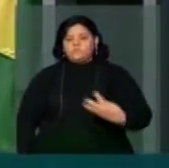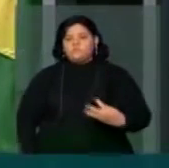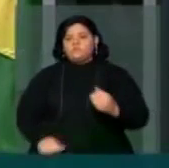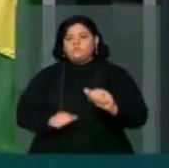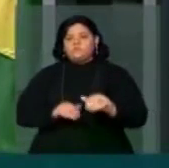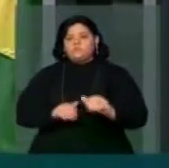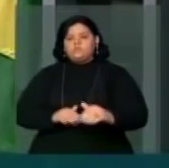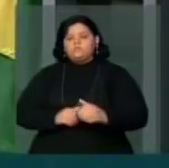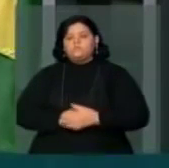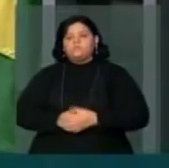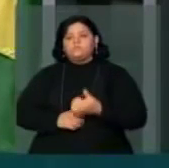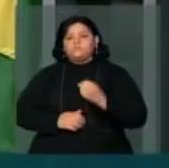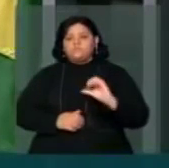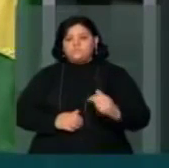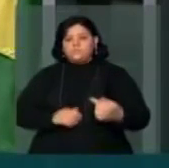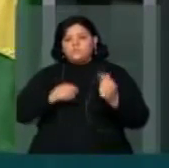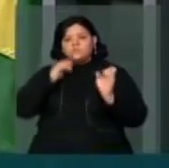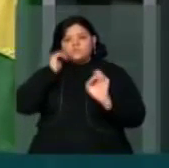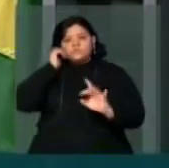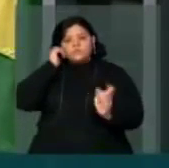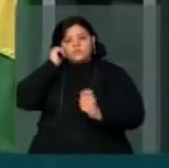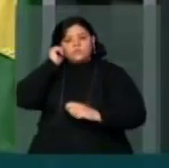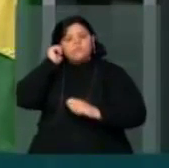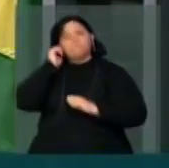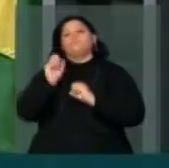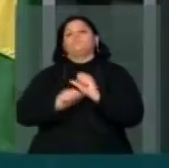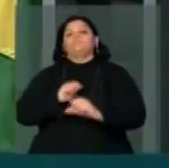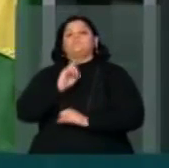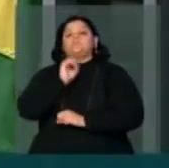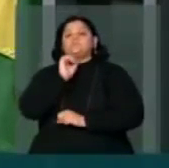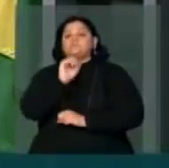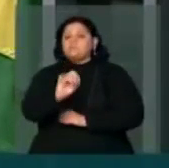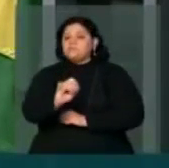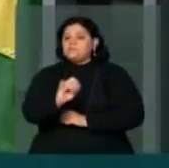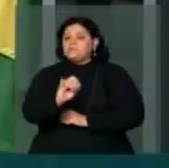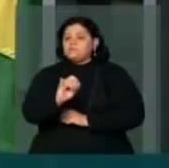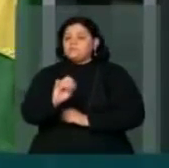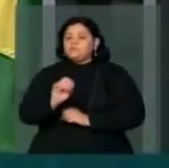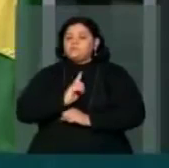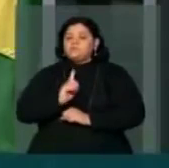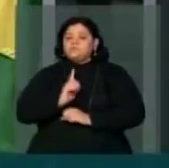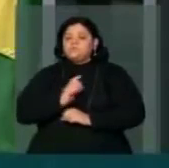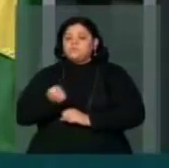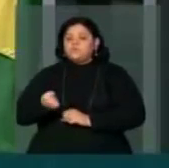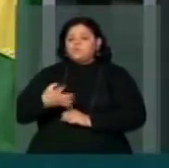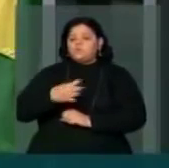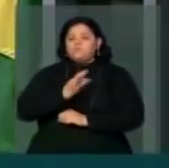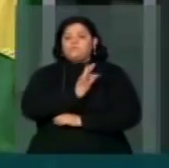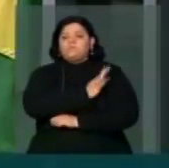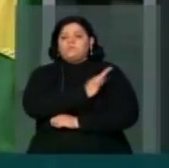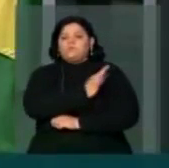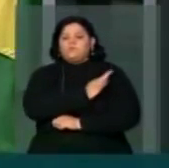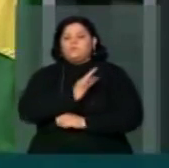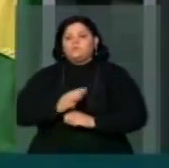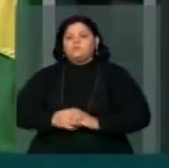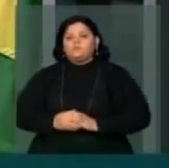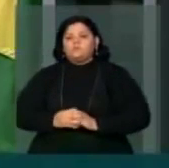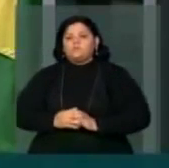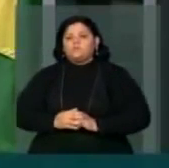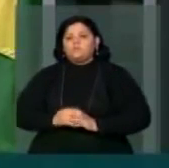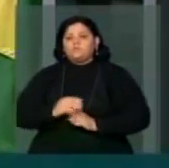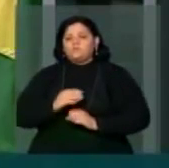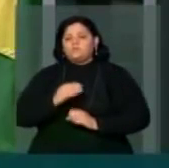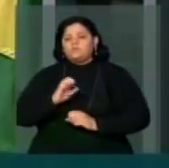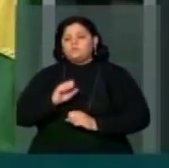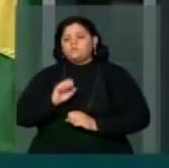só poderá ser alterado mediante relevante nova técnica, inovação técnica, estética